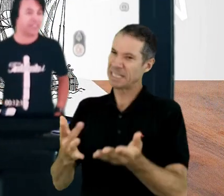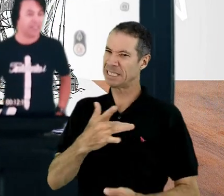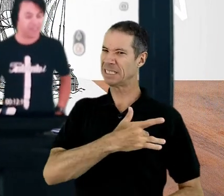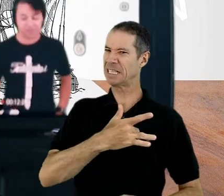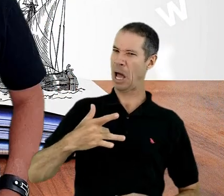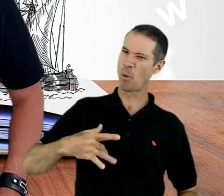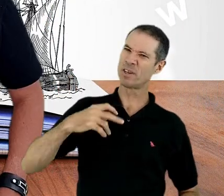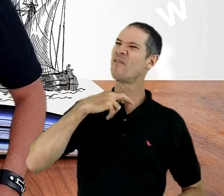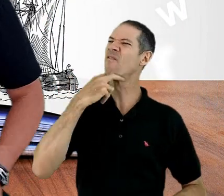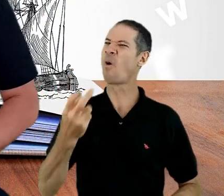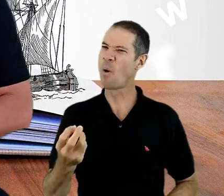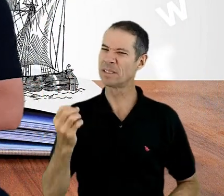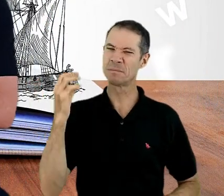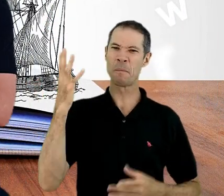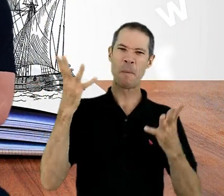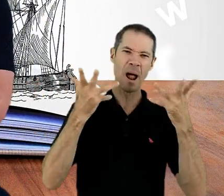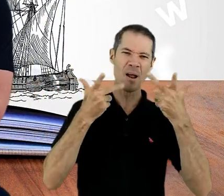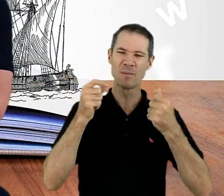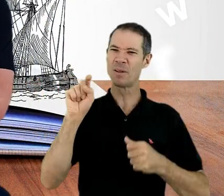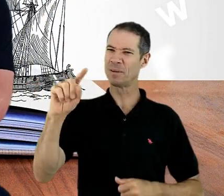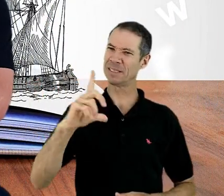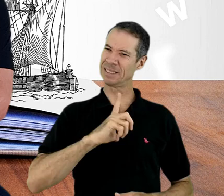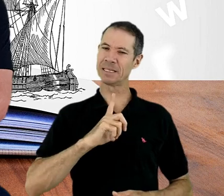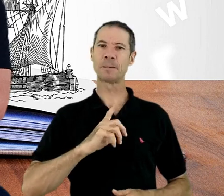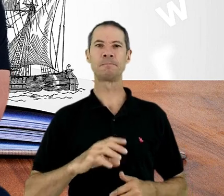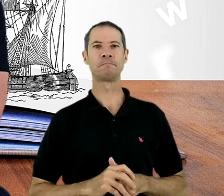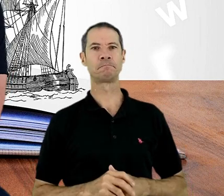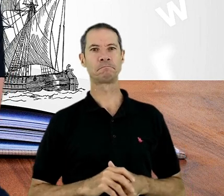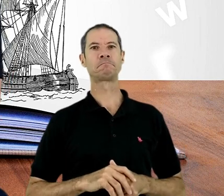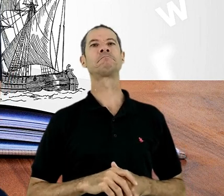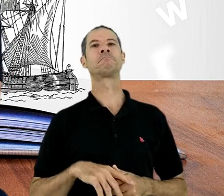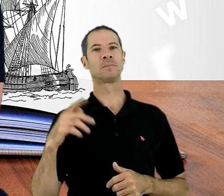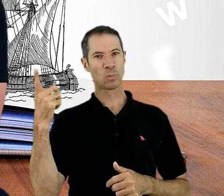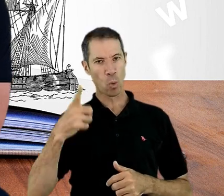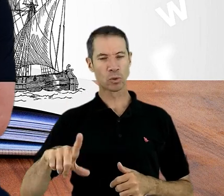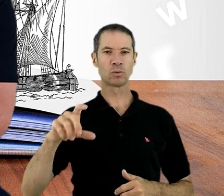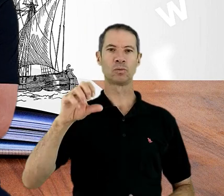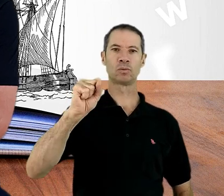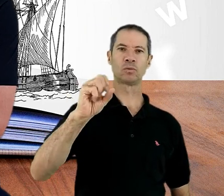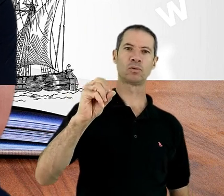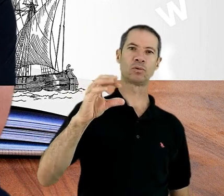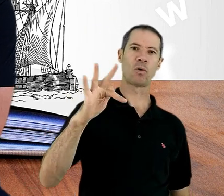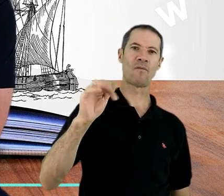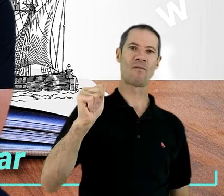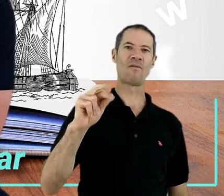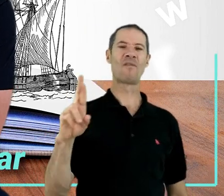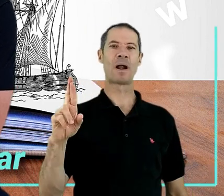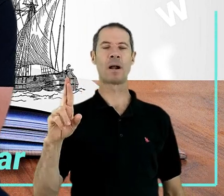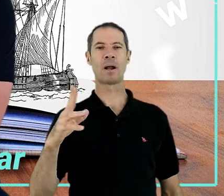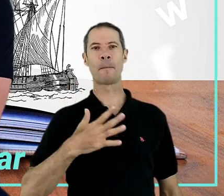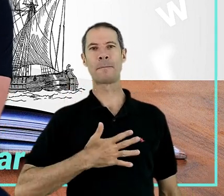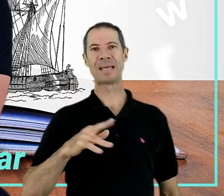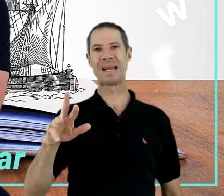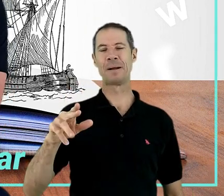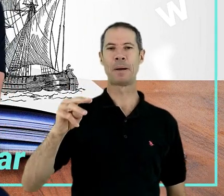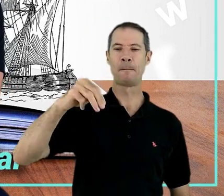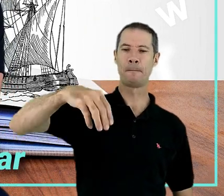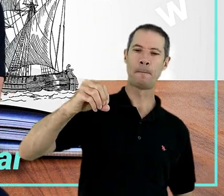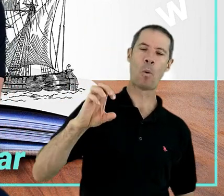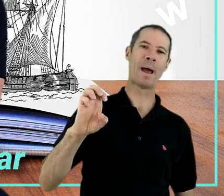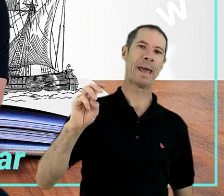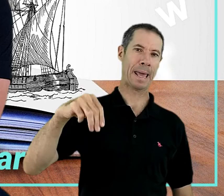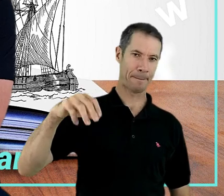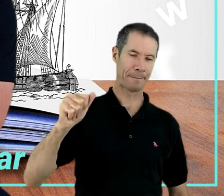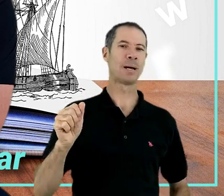que você tem. Nós tivemos também os personagens Zofar. A minha amada irmã Moema, que está sempre